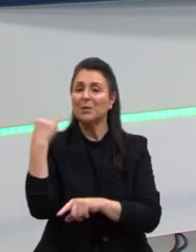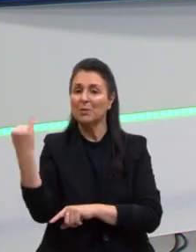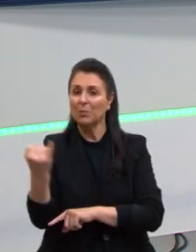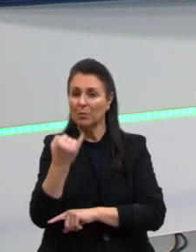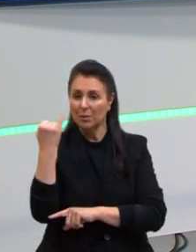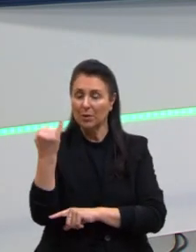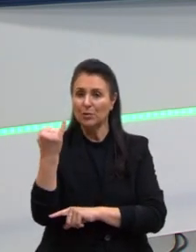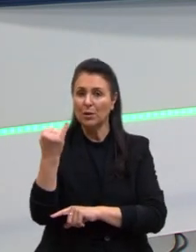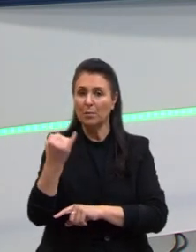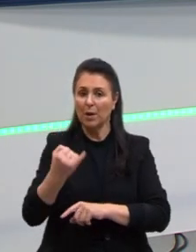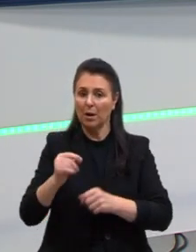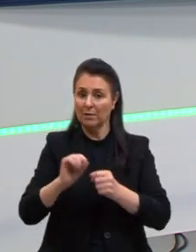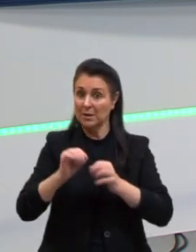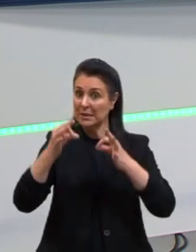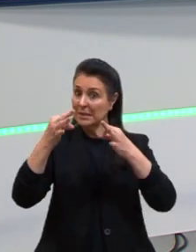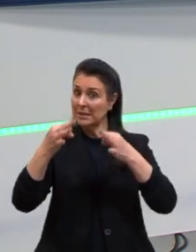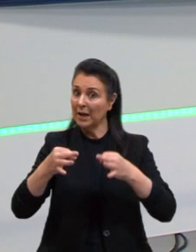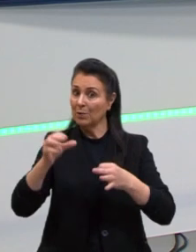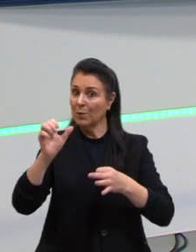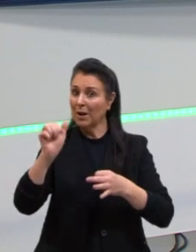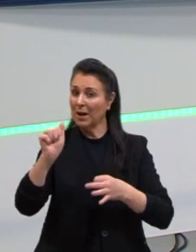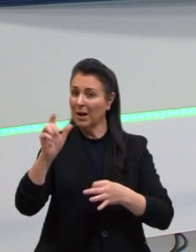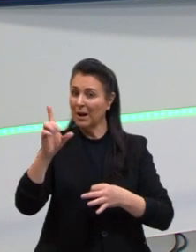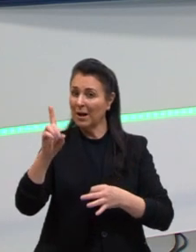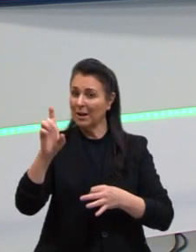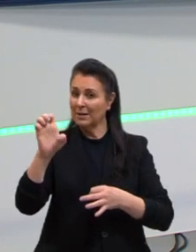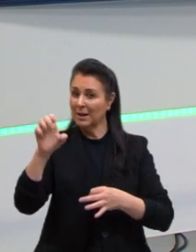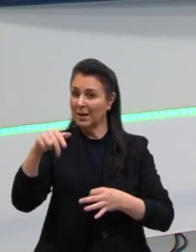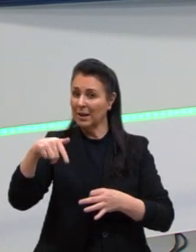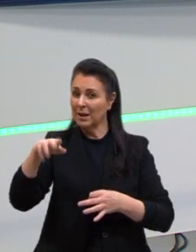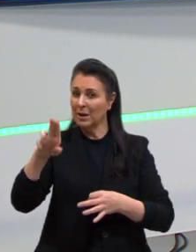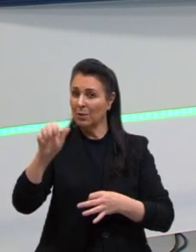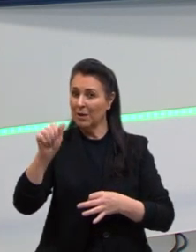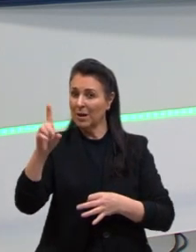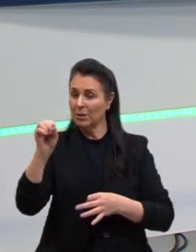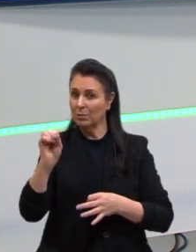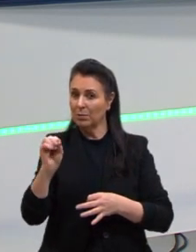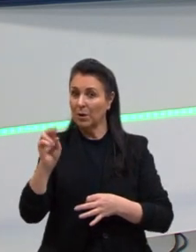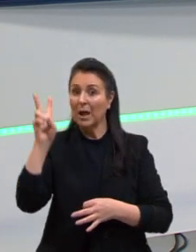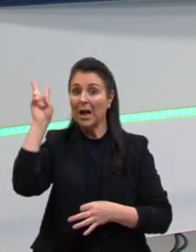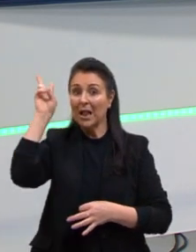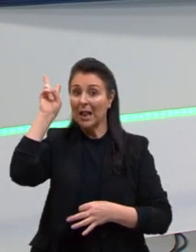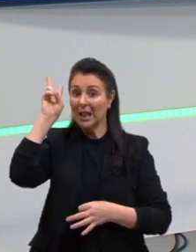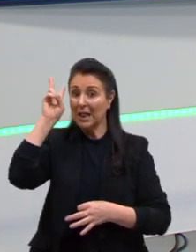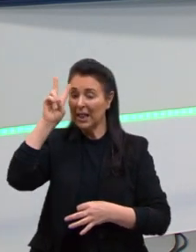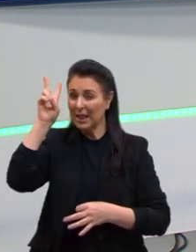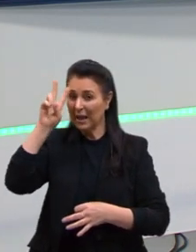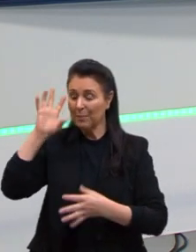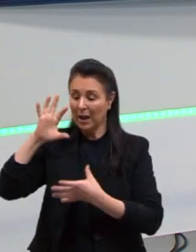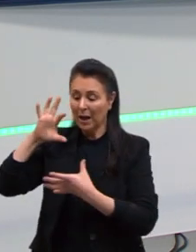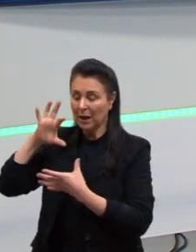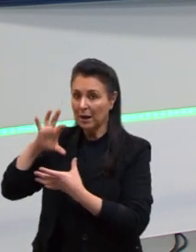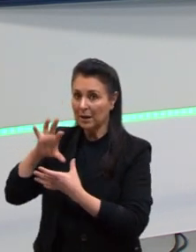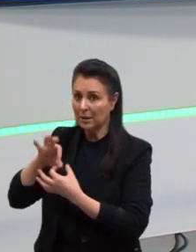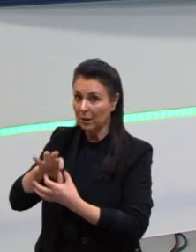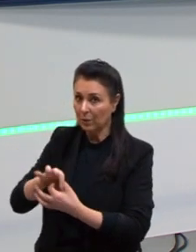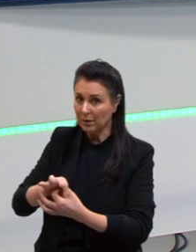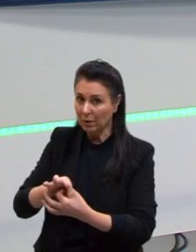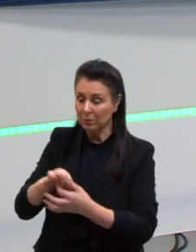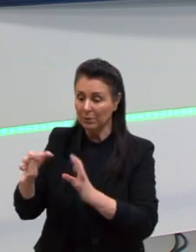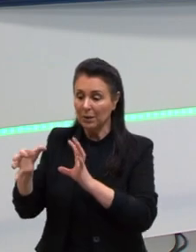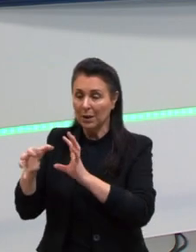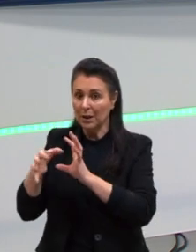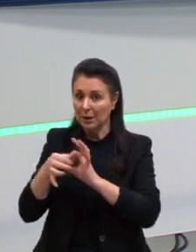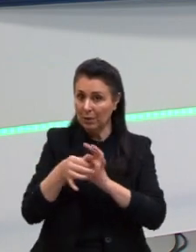adequado. Lembremos-nos da coesão e da coerência que são exigências de quem